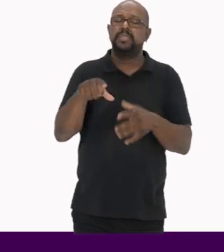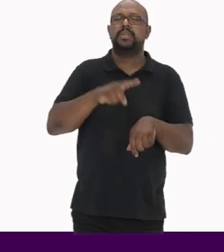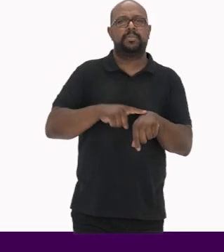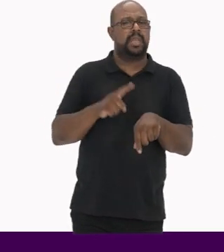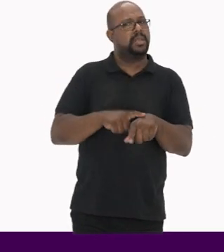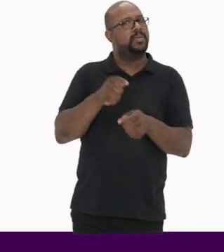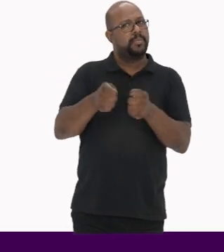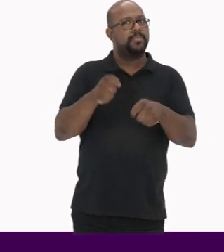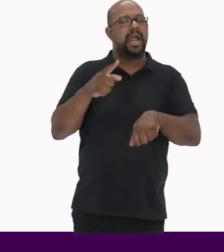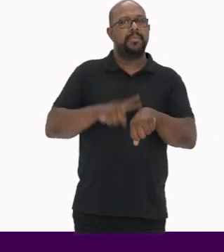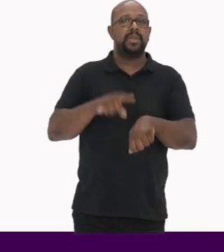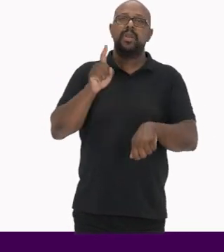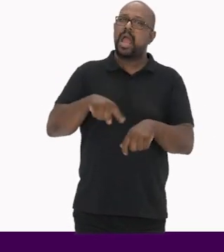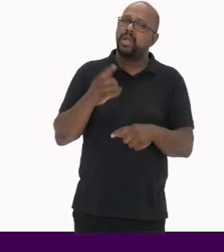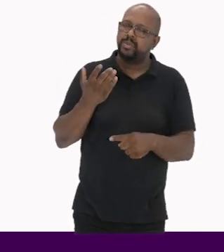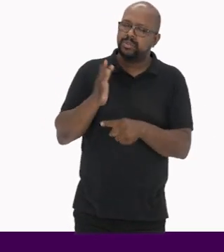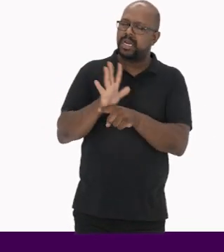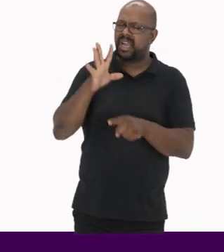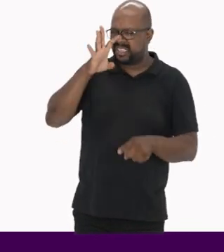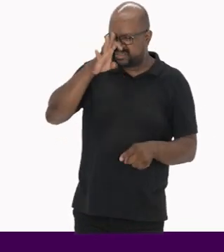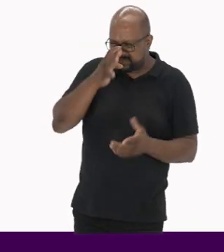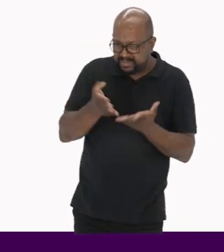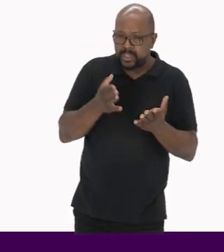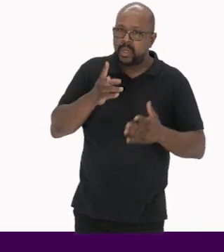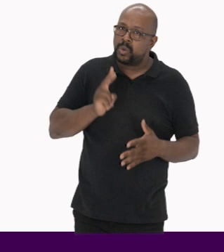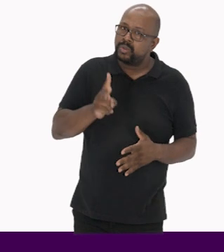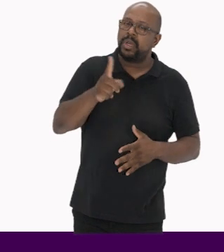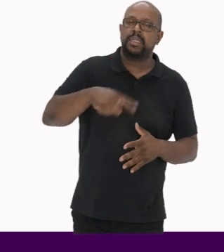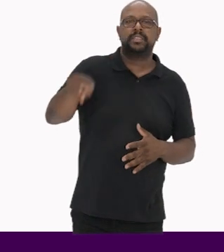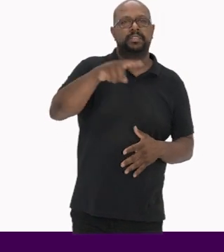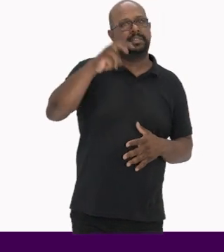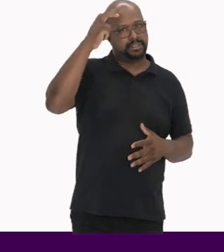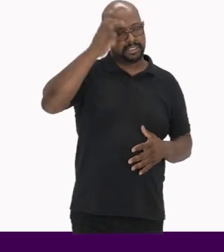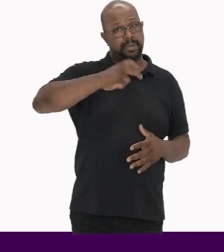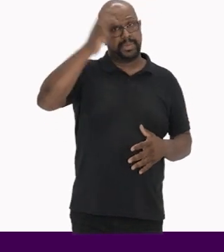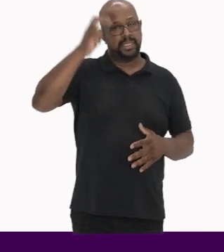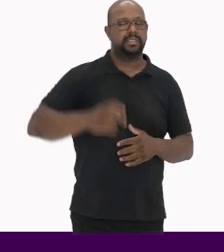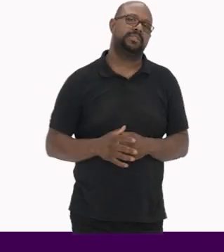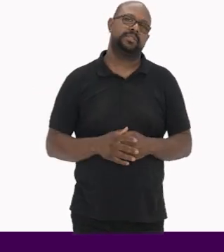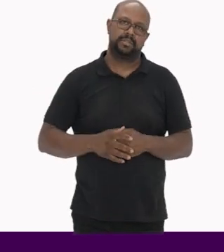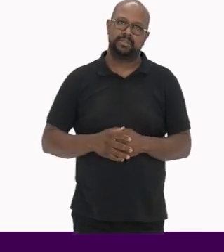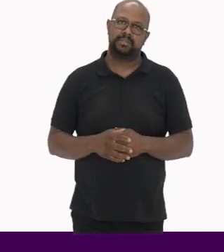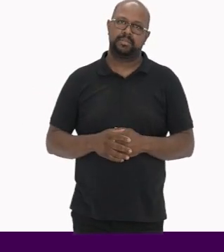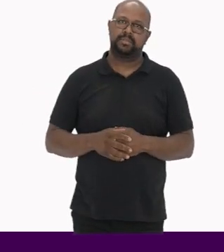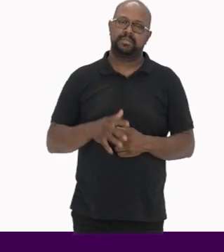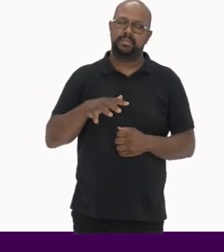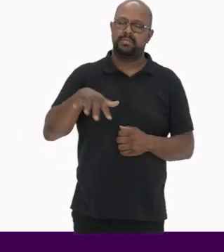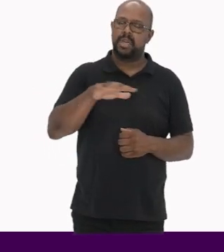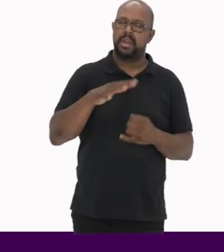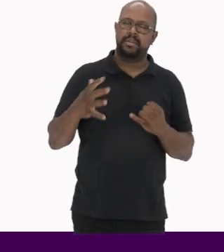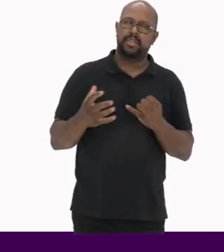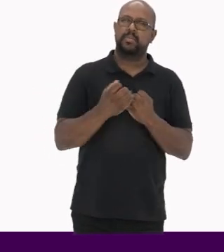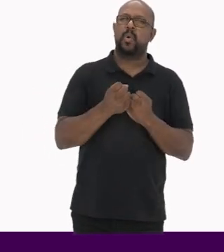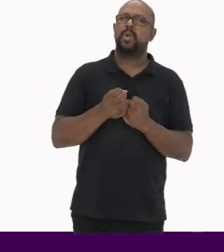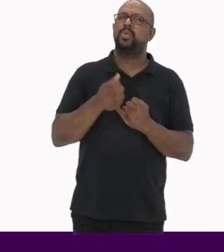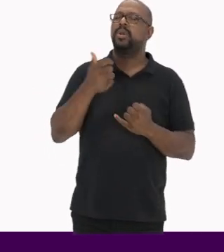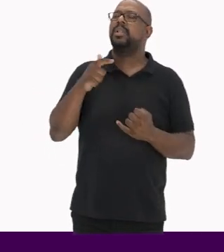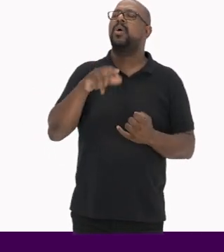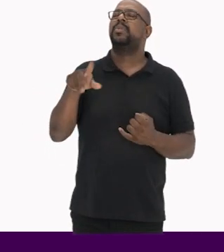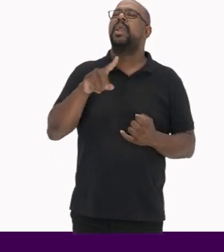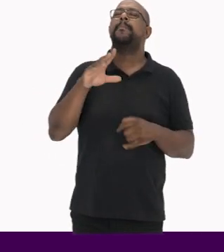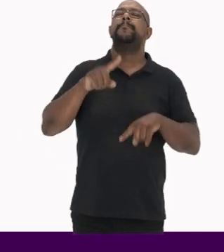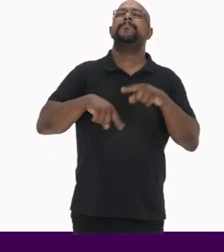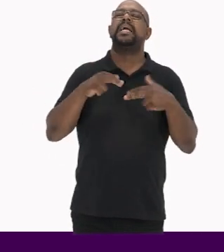nos pagamentos É uma forma de ajudar a preservação e continuidade desses saberes No âmbito do patrimônio material